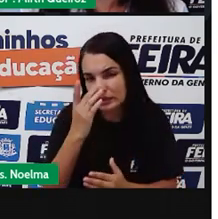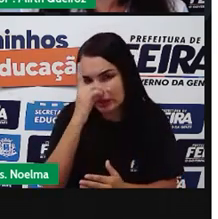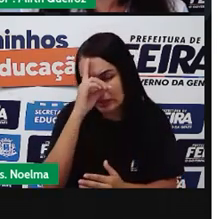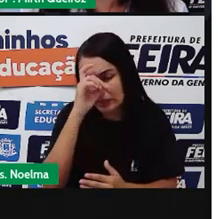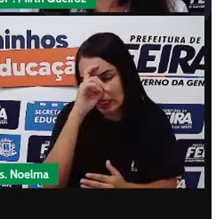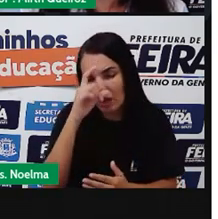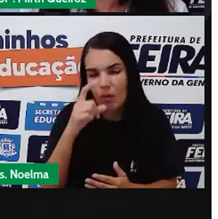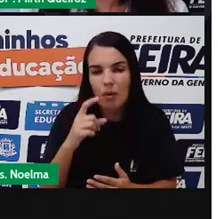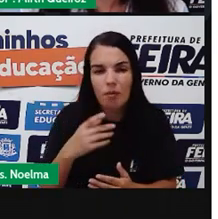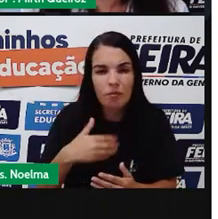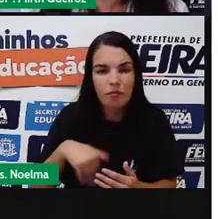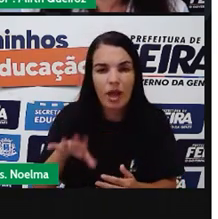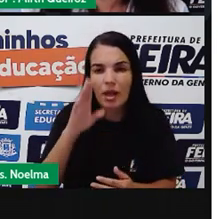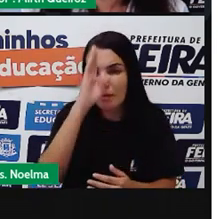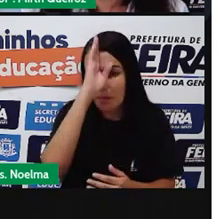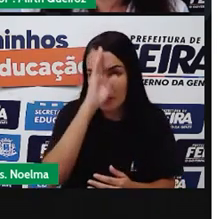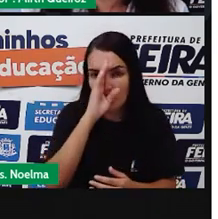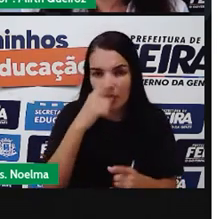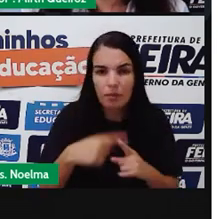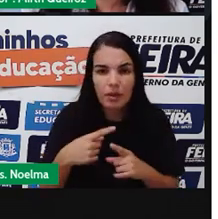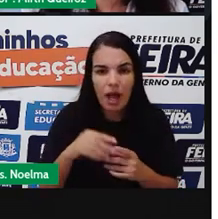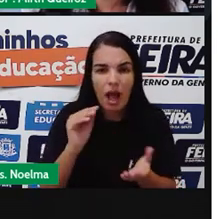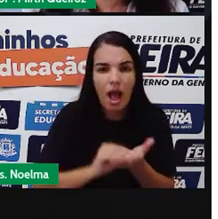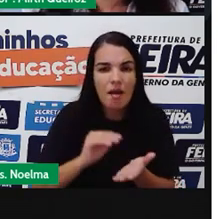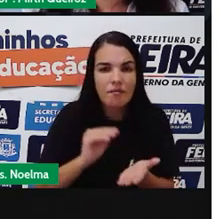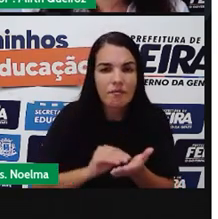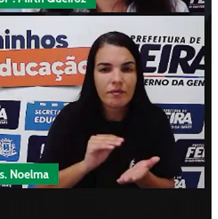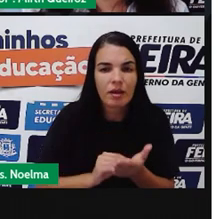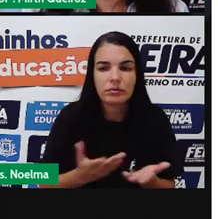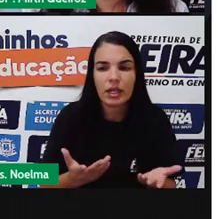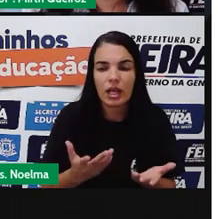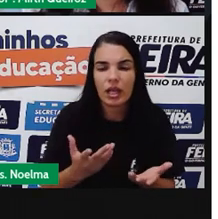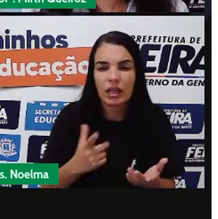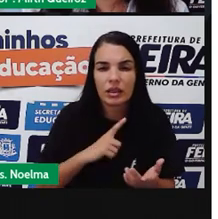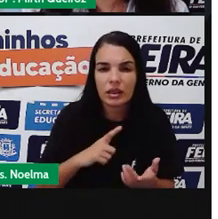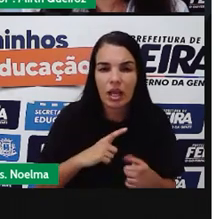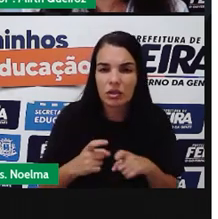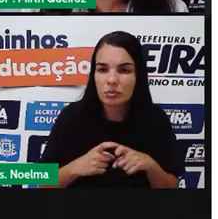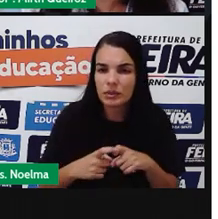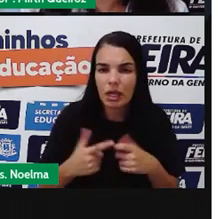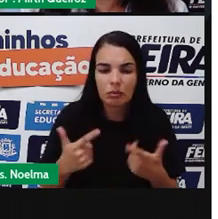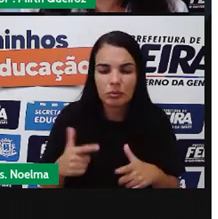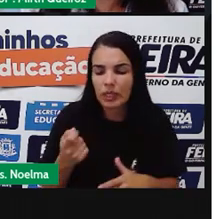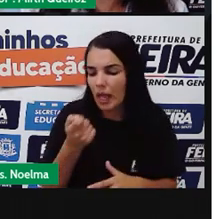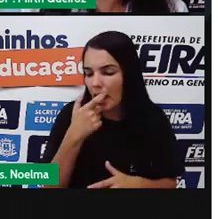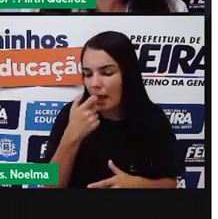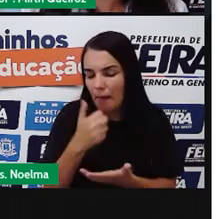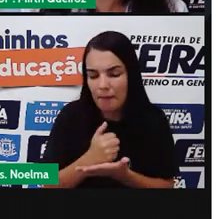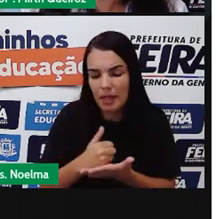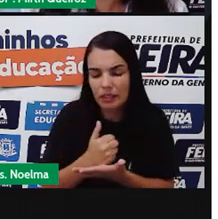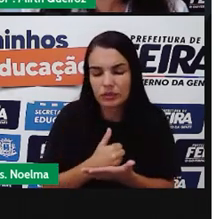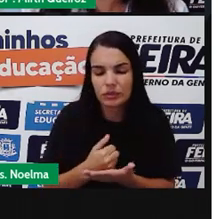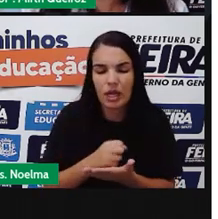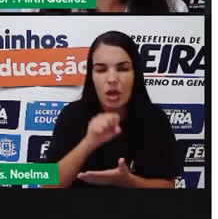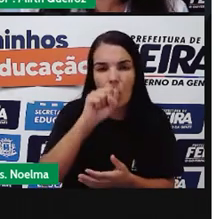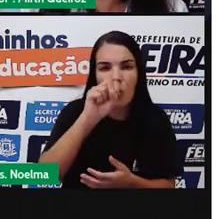medicamentos Se torna Uma realidade Para as pessoas Atendidas Pelo sistema Único De saúde Pelo